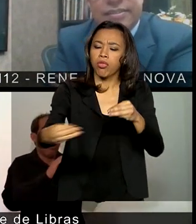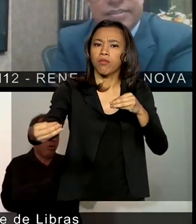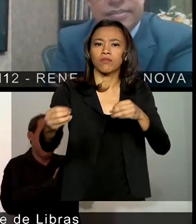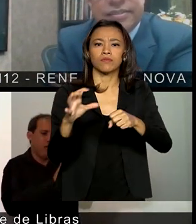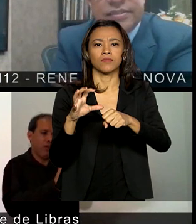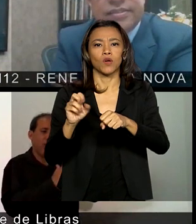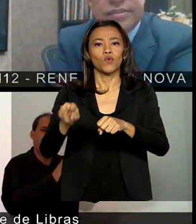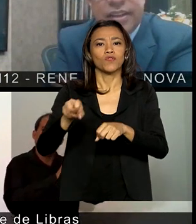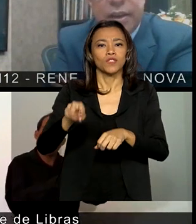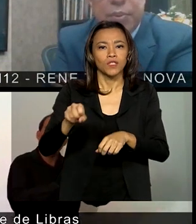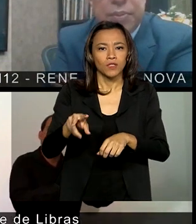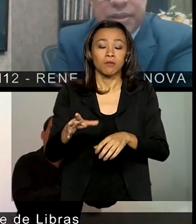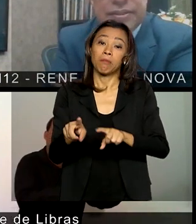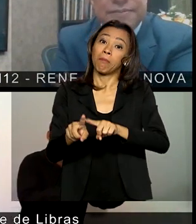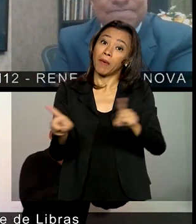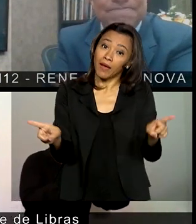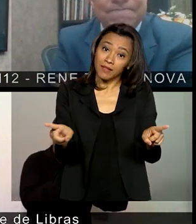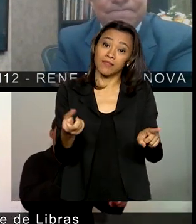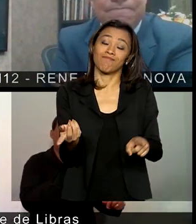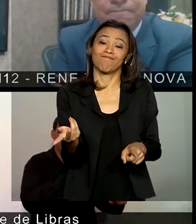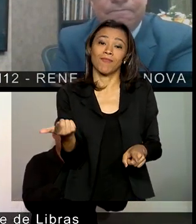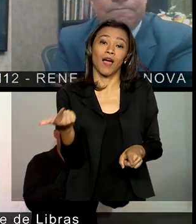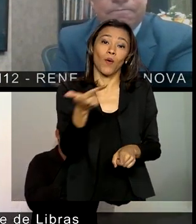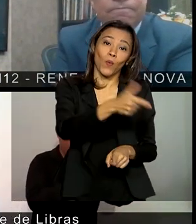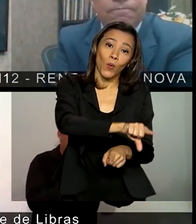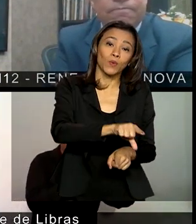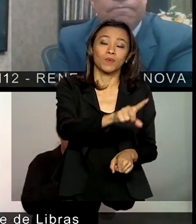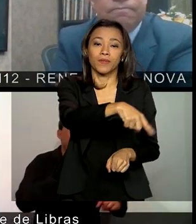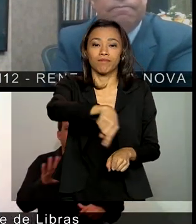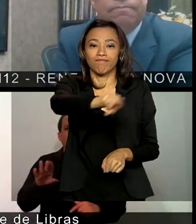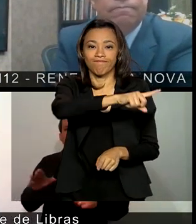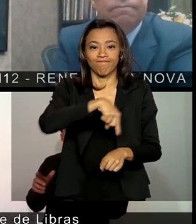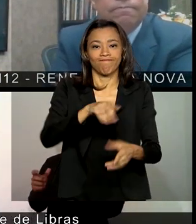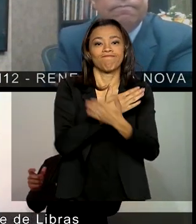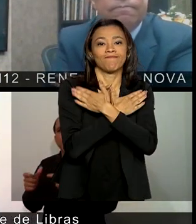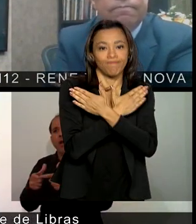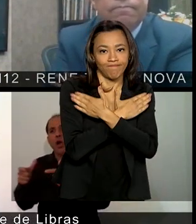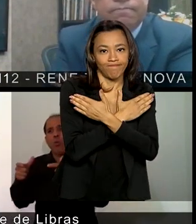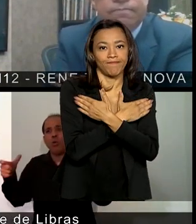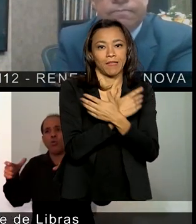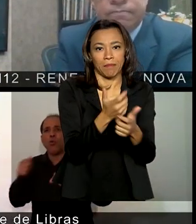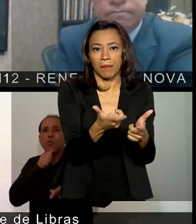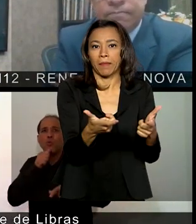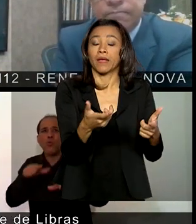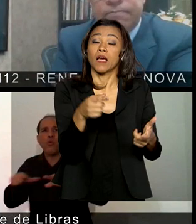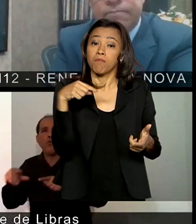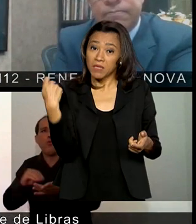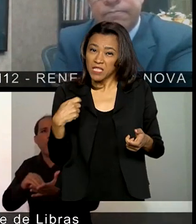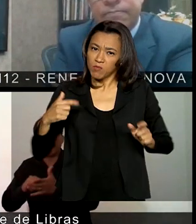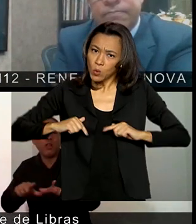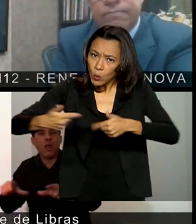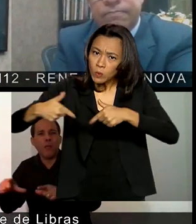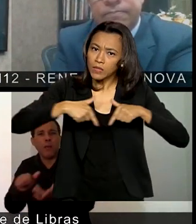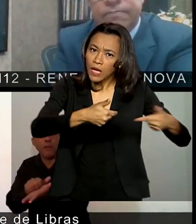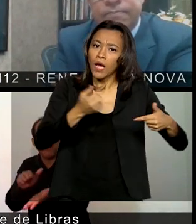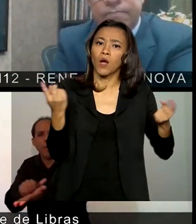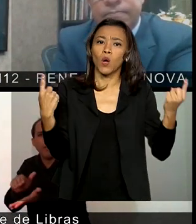mas está chegando e batendo forte o desemprego. Devemos lutar contra essas duas coisas.